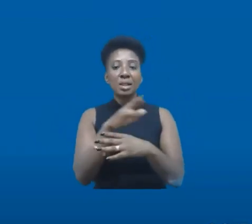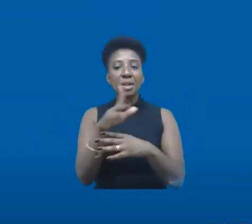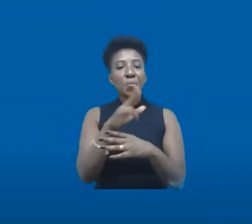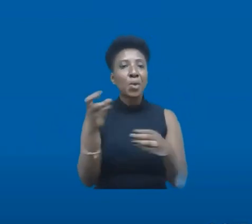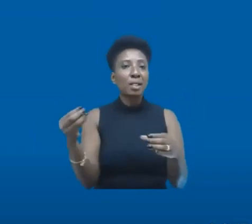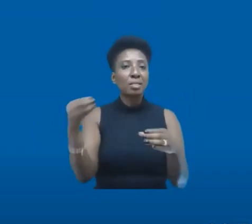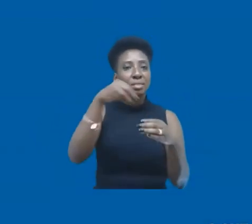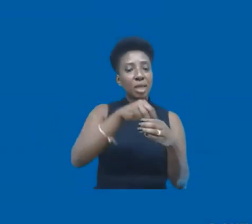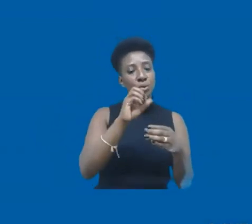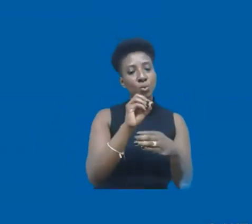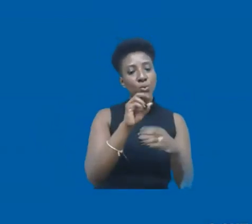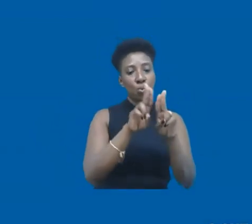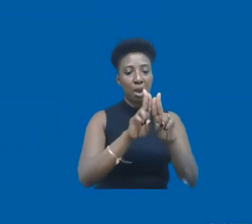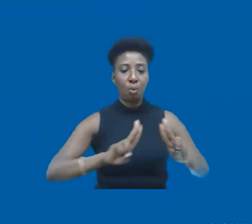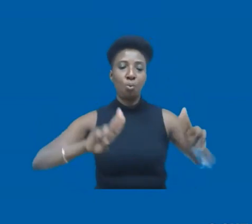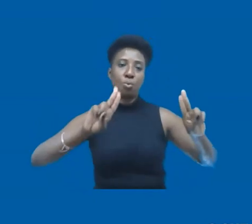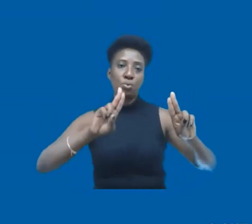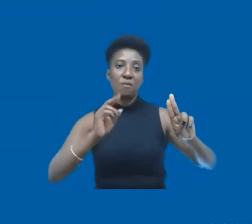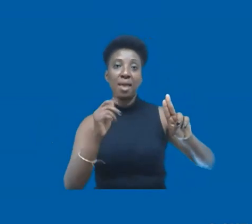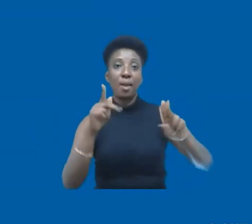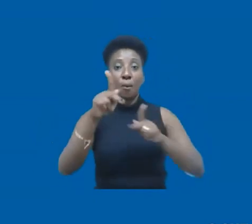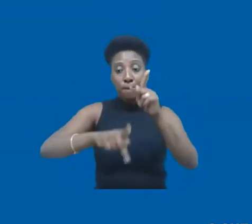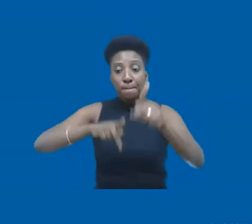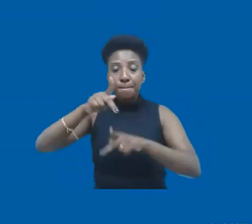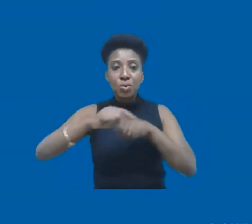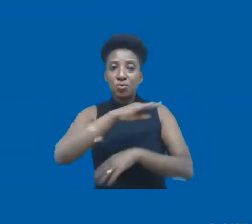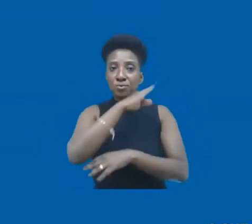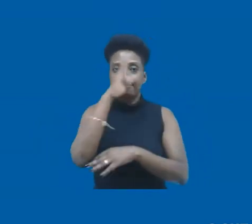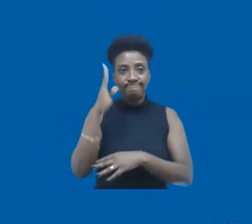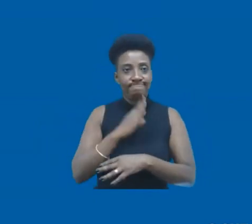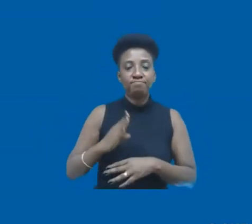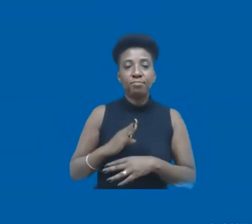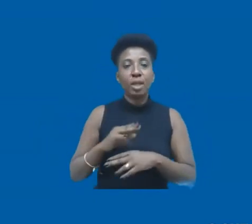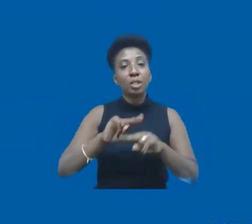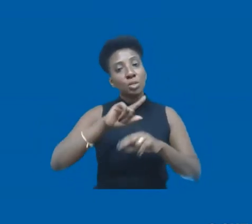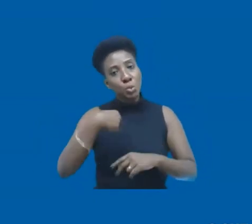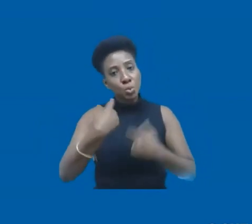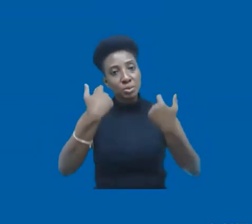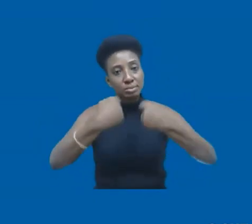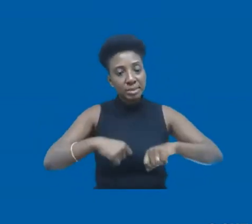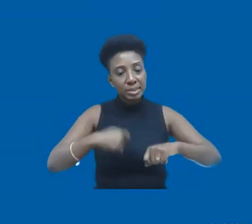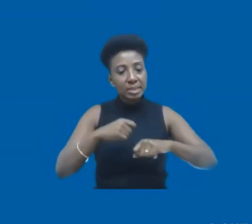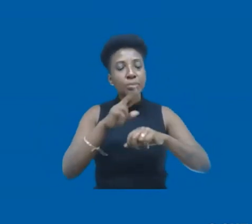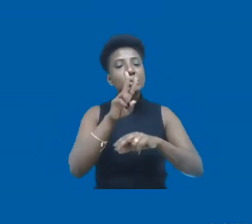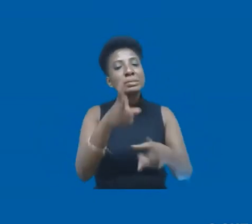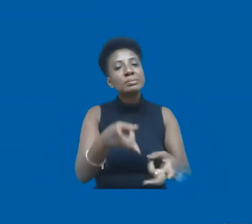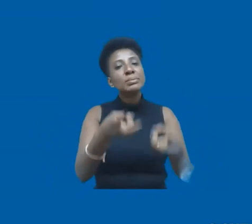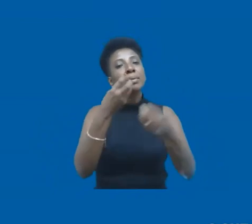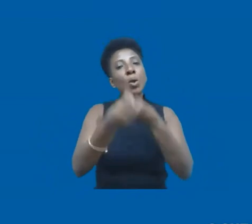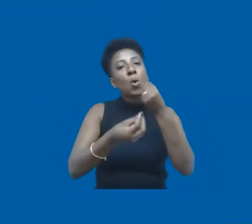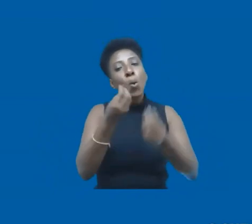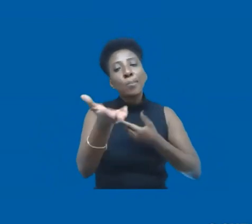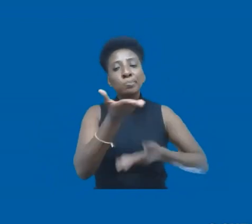Eles são da população do planeta. Então, a gente tem que mudar a forma como nós nos tratamos. Se nós não